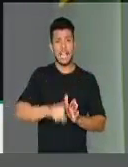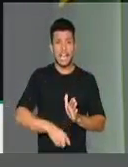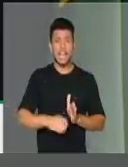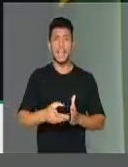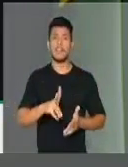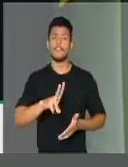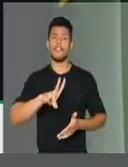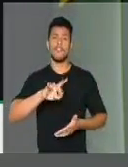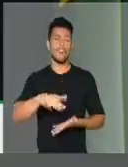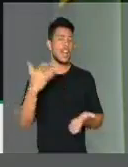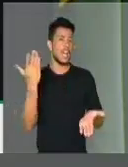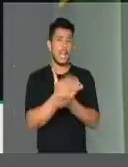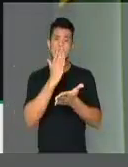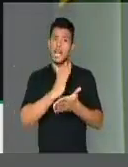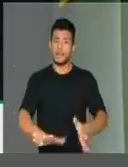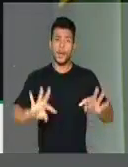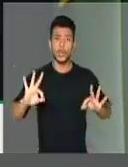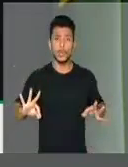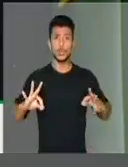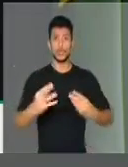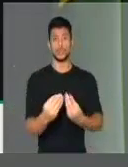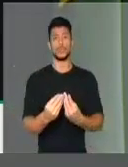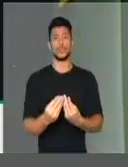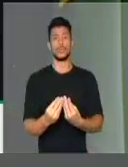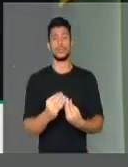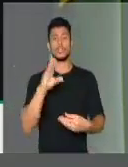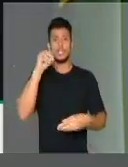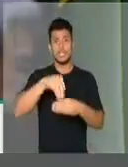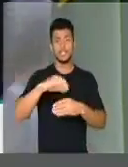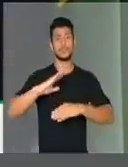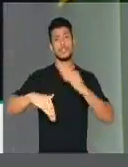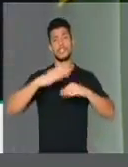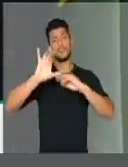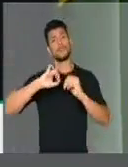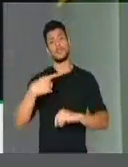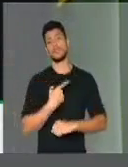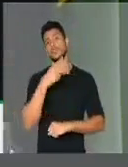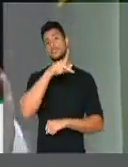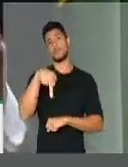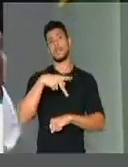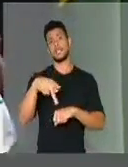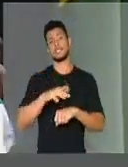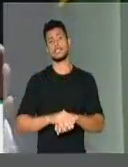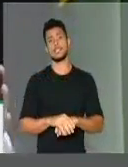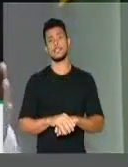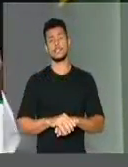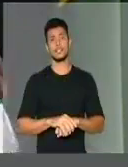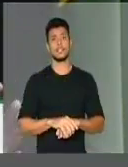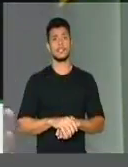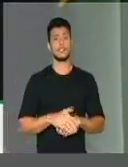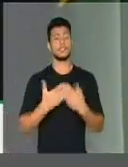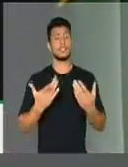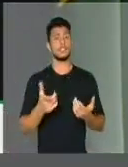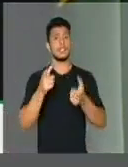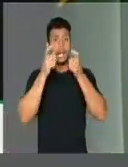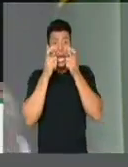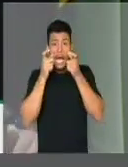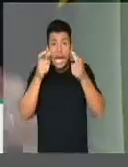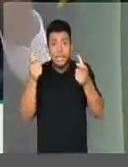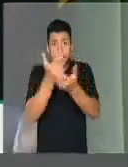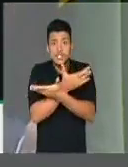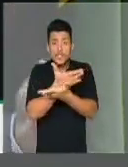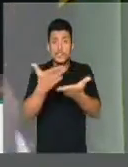de misericórdia no setor fundamental para o desenvolvimento do nosso país. Isso é uma atenção dos deputados e